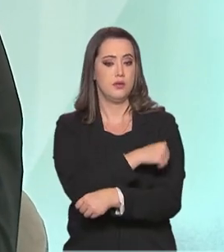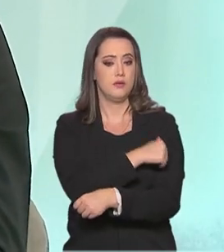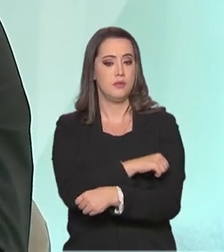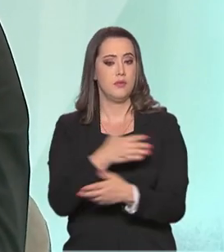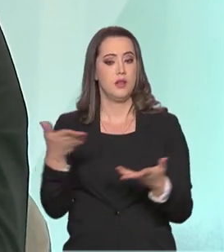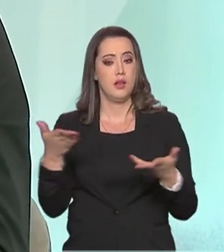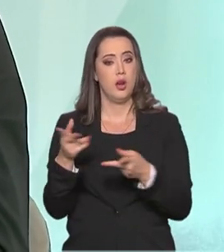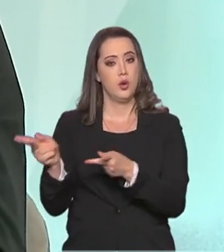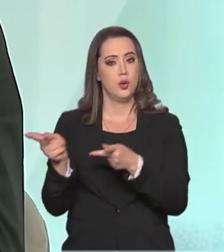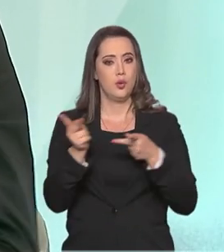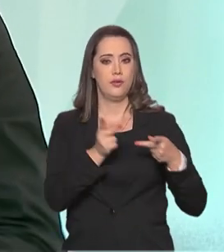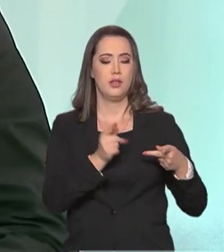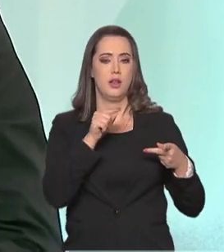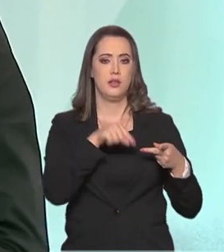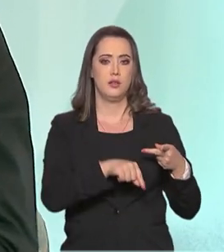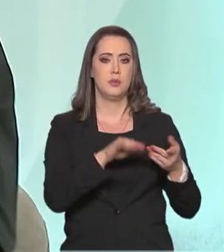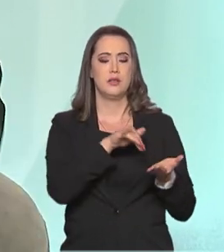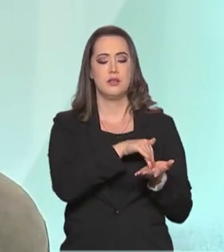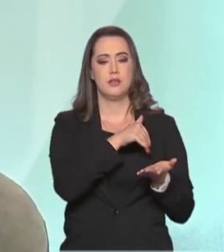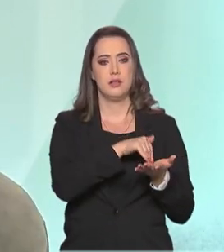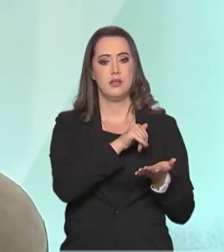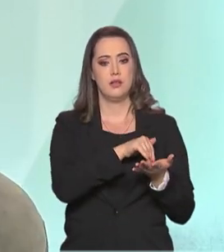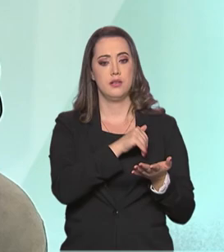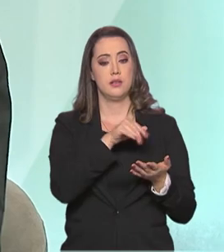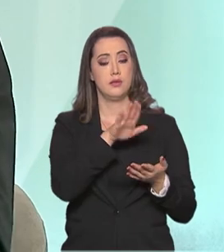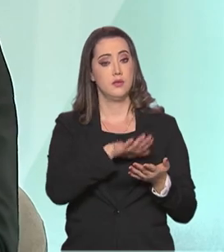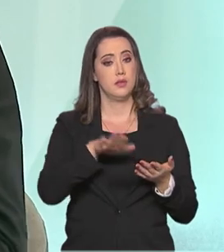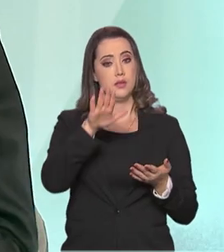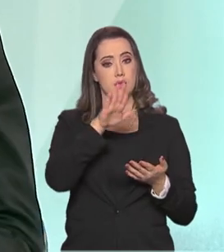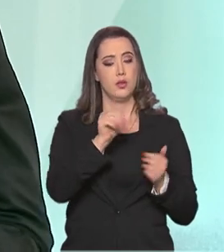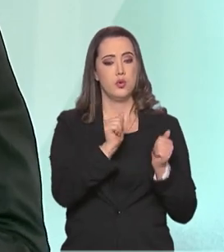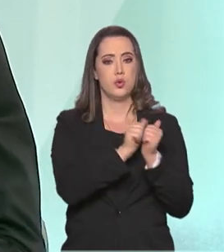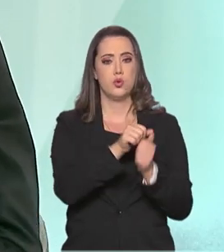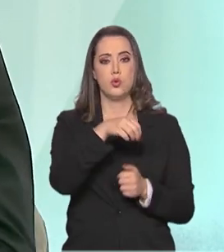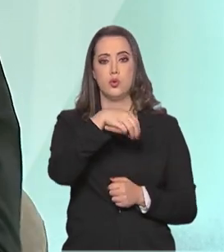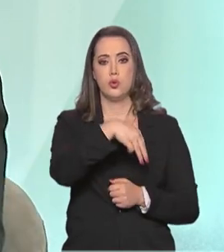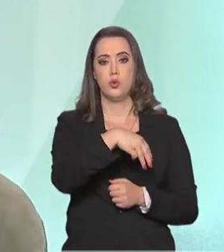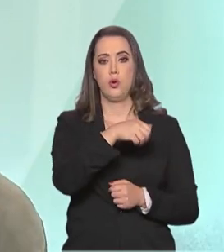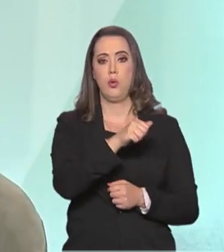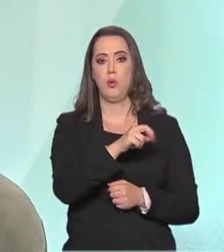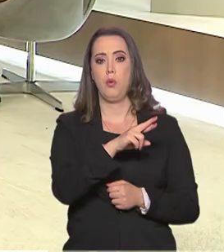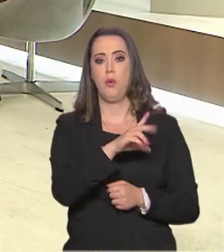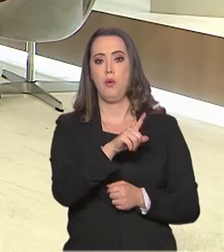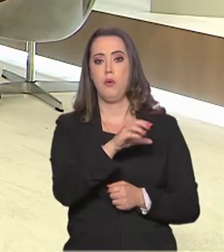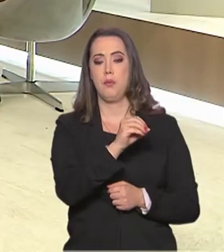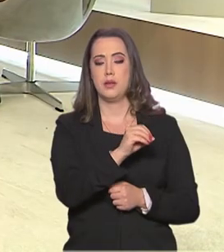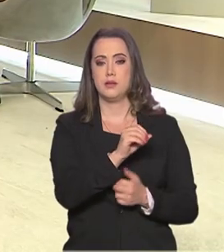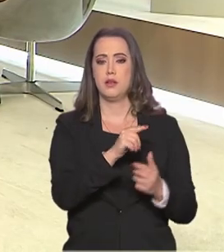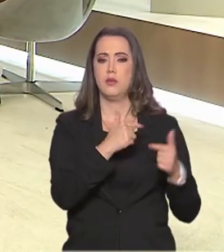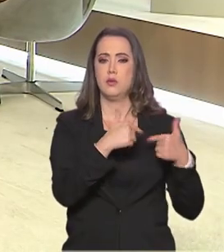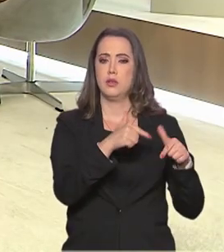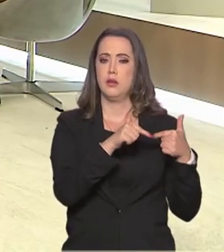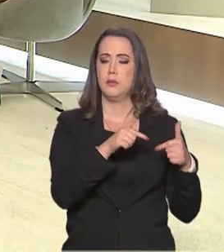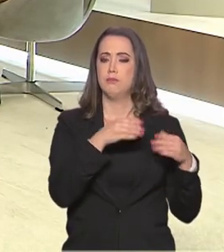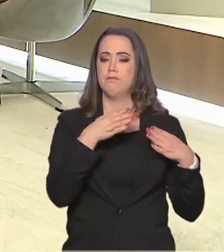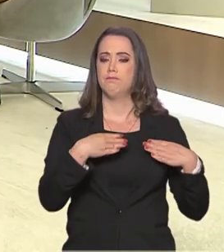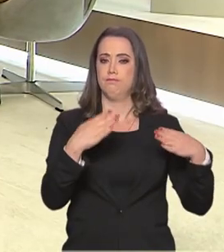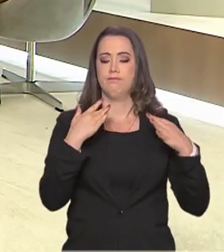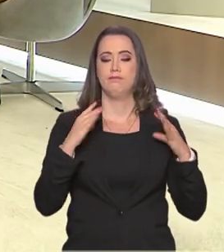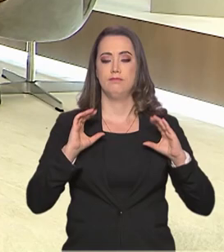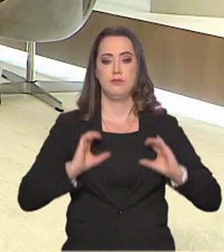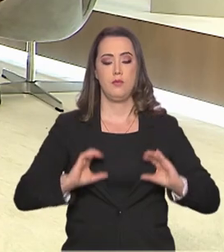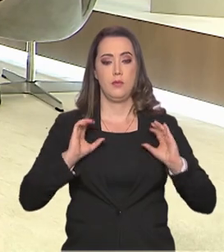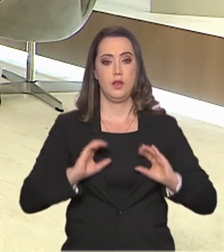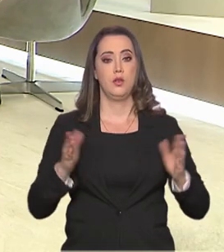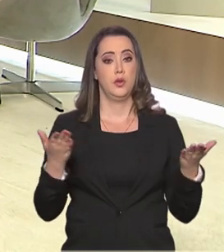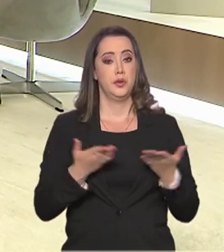e recebi o convite para vir à Secretaria trabalhar junto com o Marcelo Magalhães na Secretaria Especial de Esporte do Ministério da Cidadania. Hoje, nós